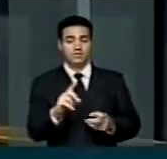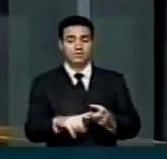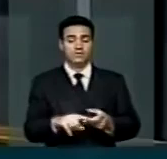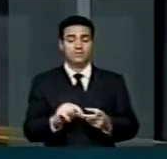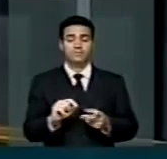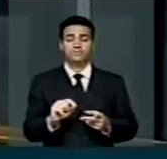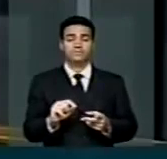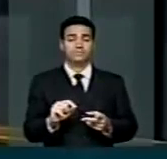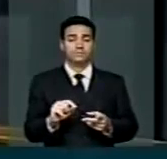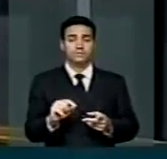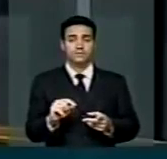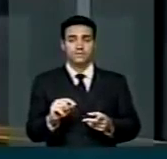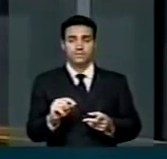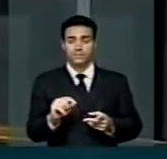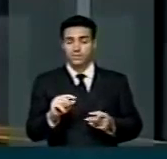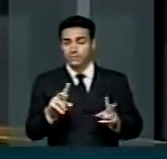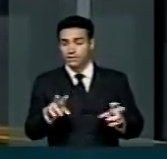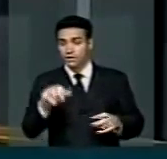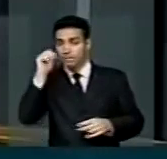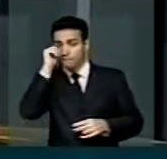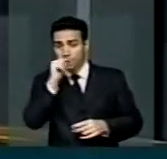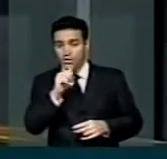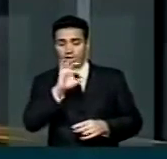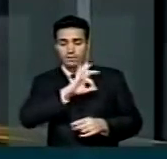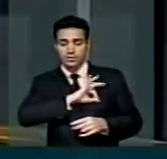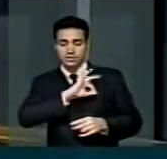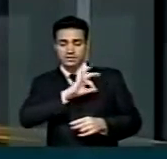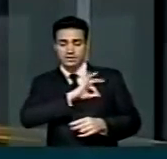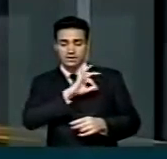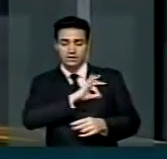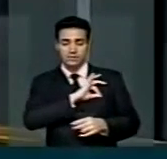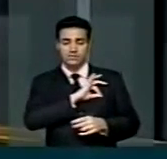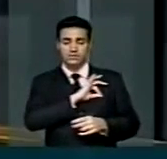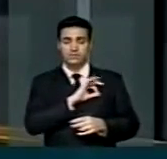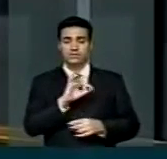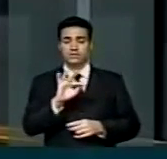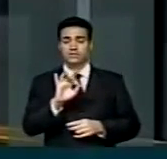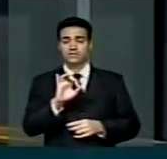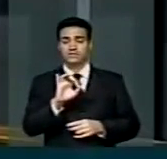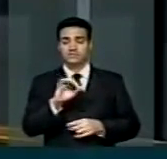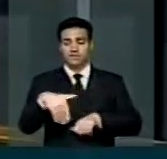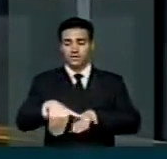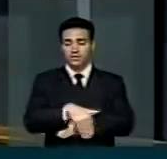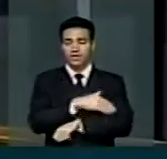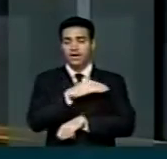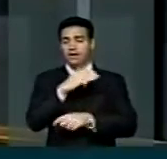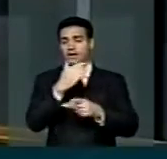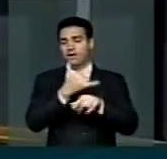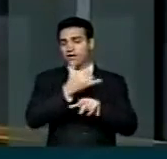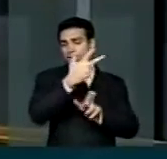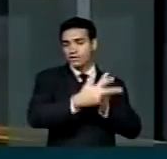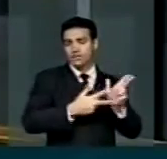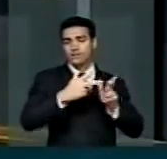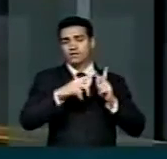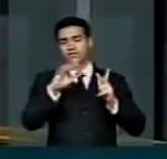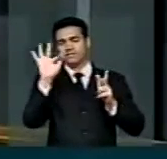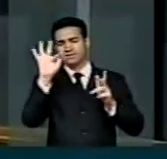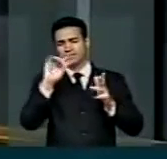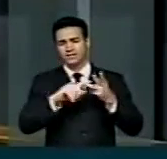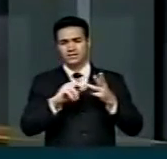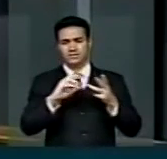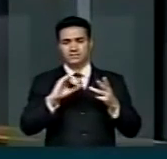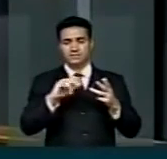são as mulheres policiais, ferroviárias, rodoviárias, federais,